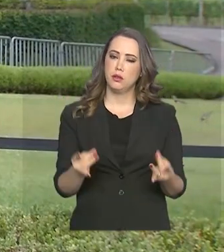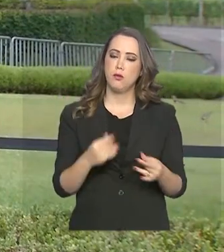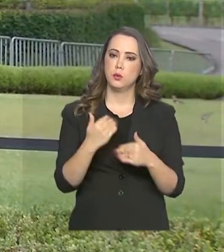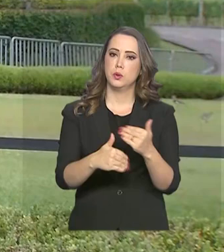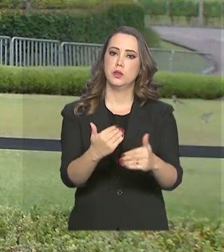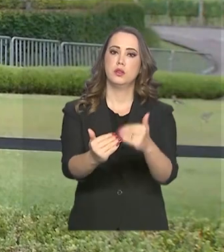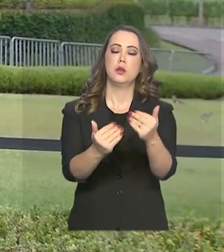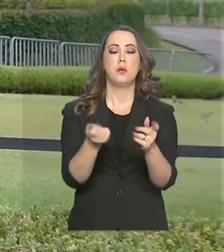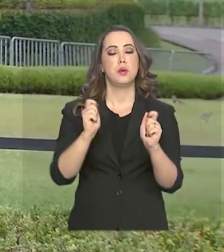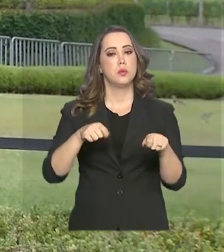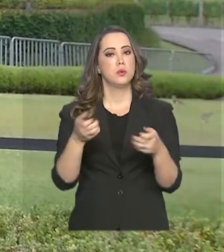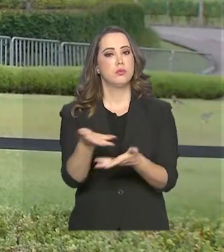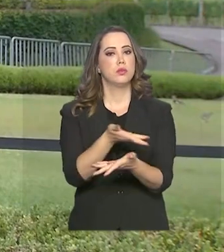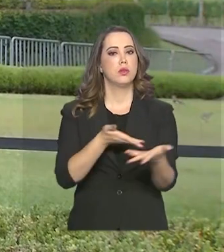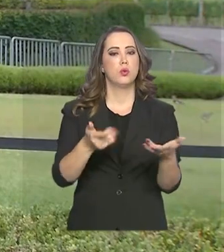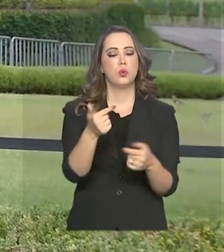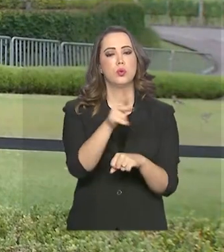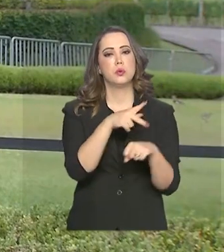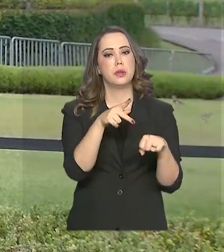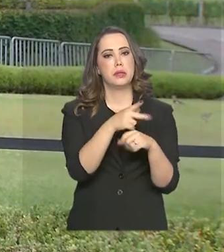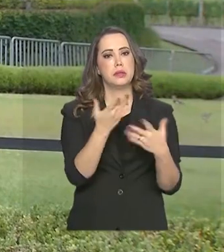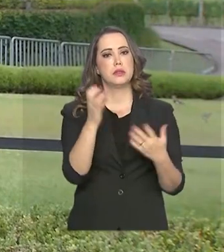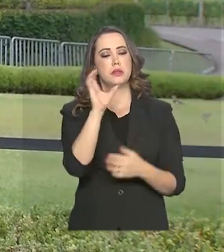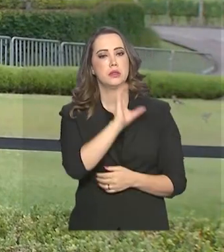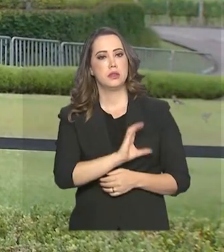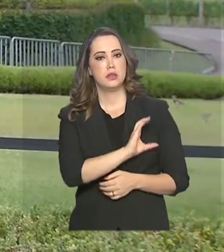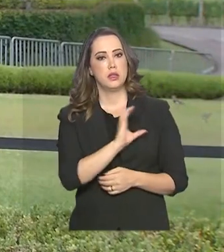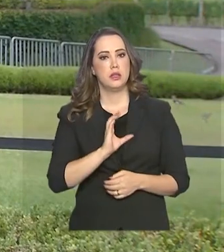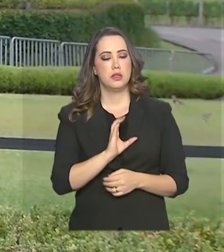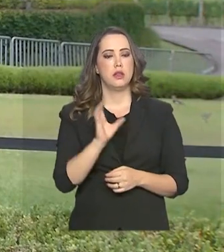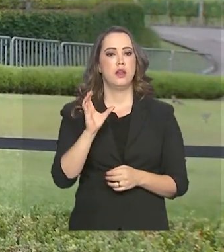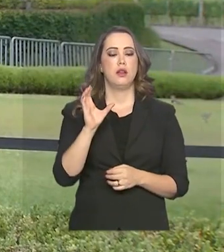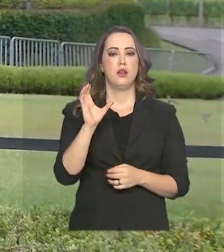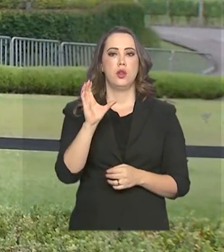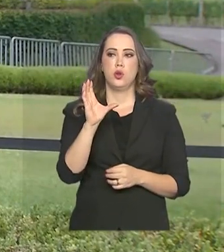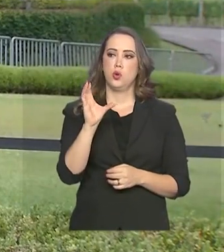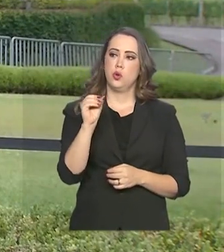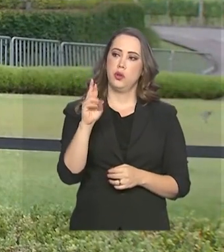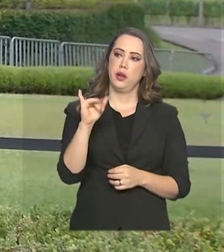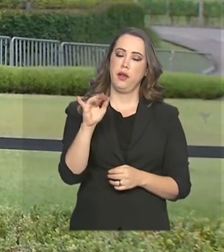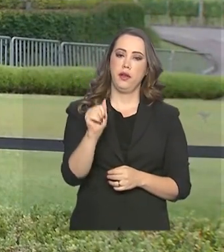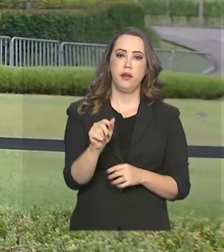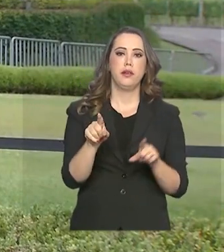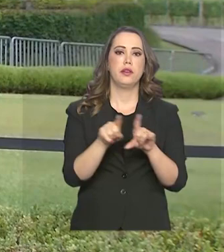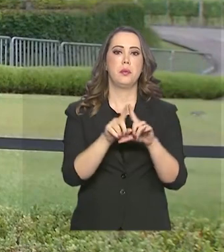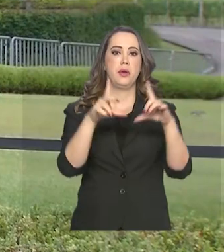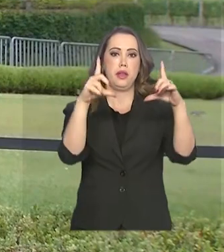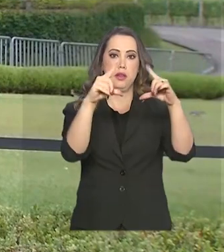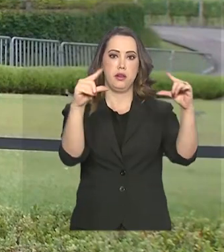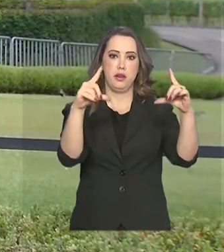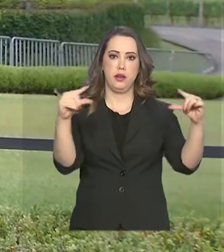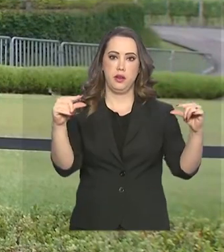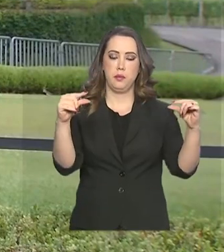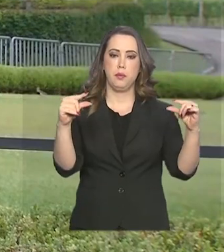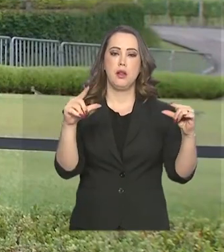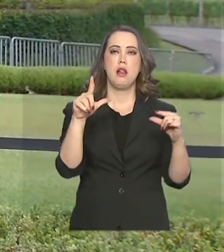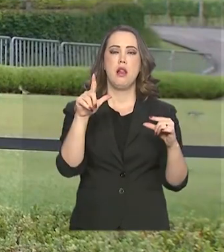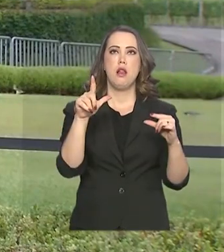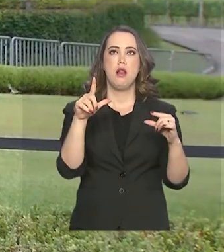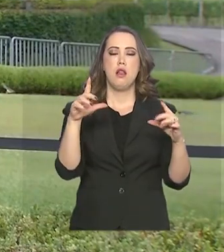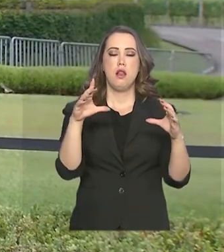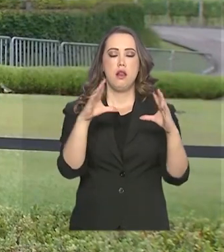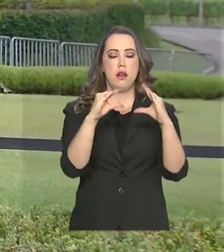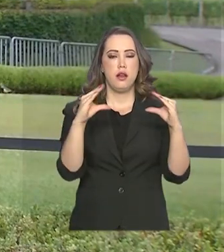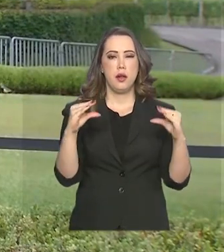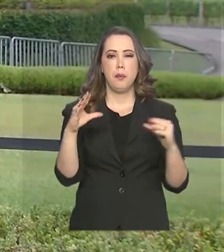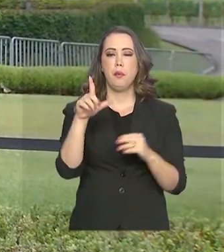andamento de negociações com outros países como Canadá, Coreia e Líbano e falou sobre resultados importantes em outras áreas